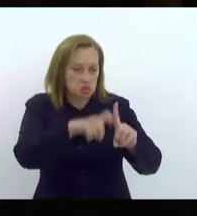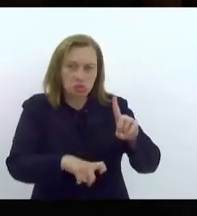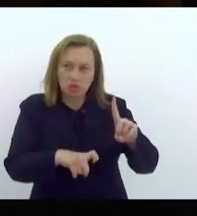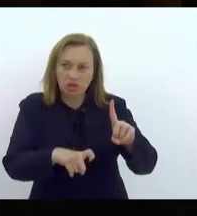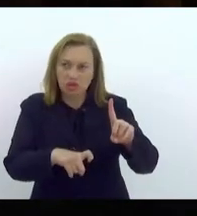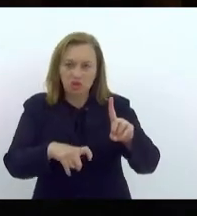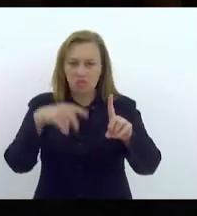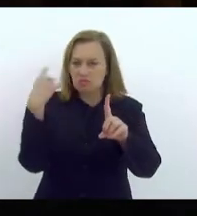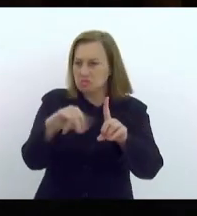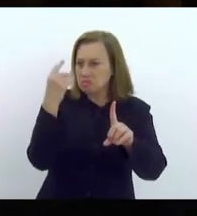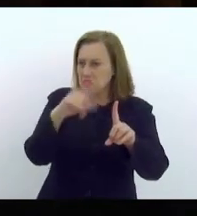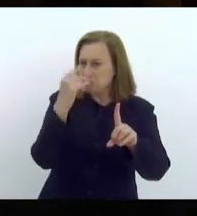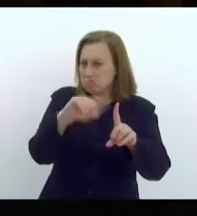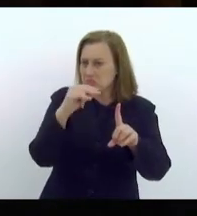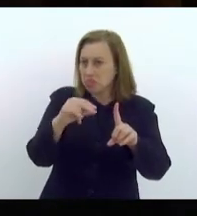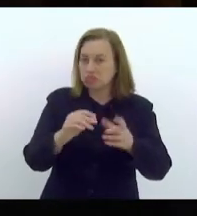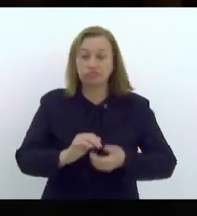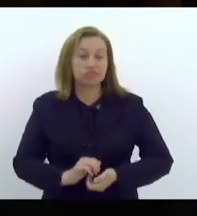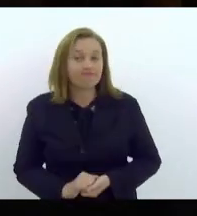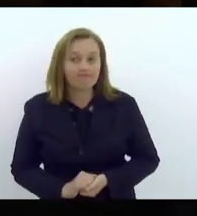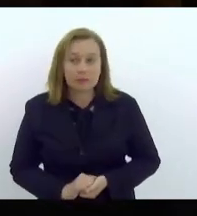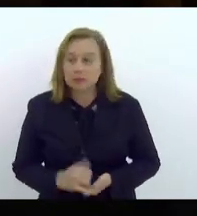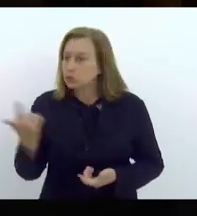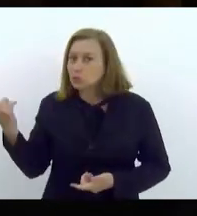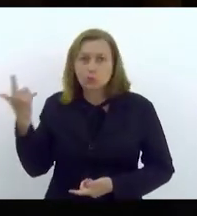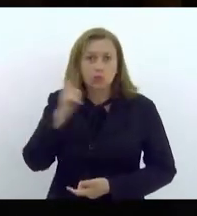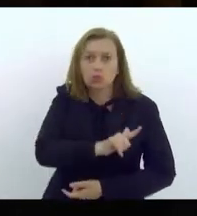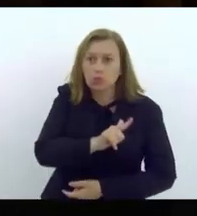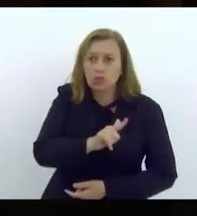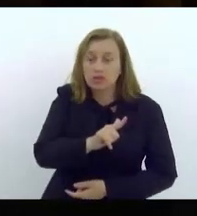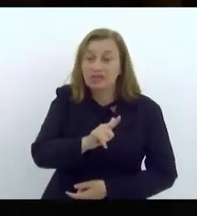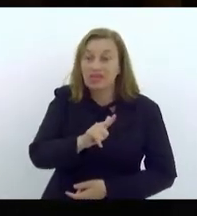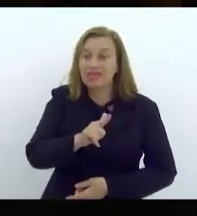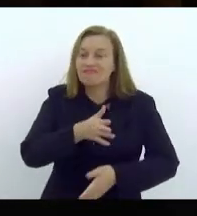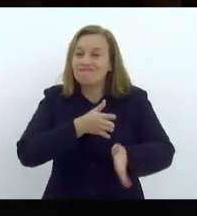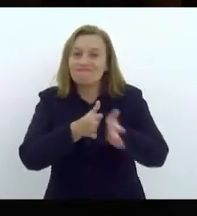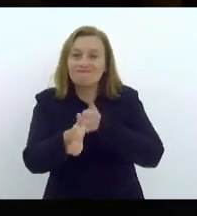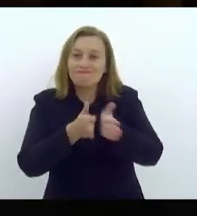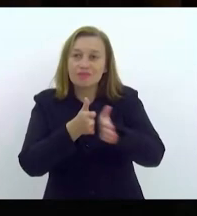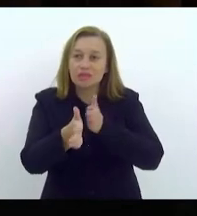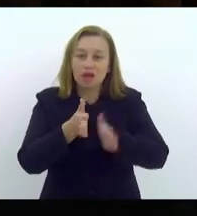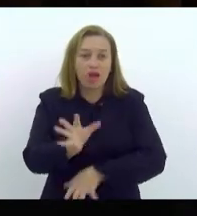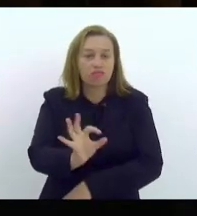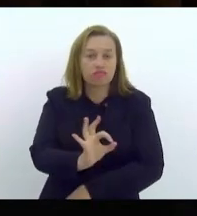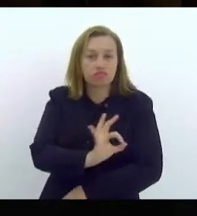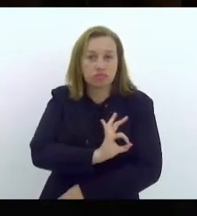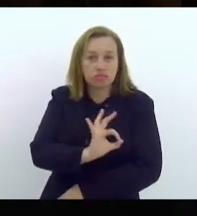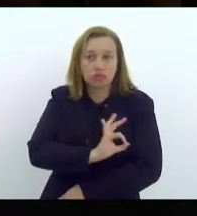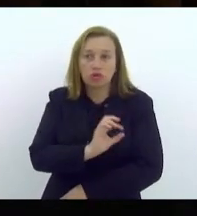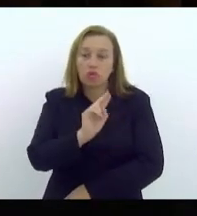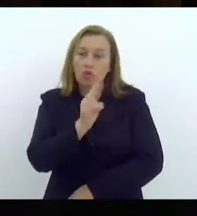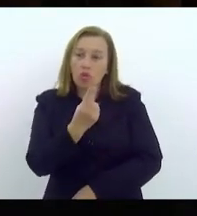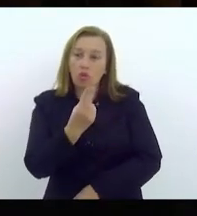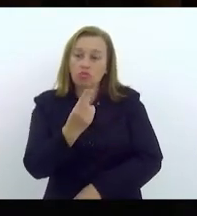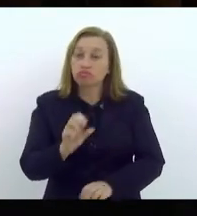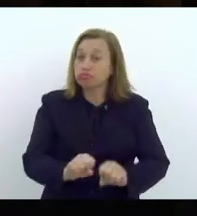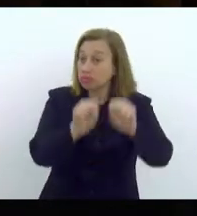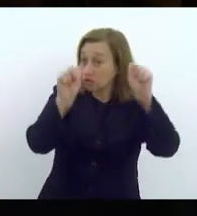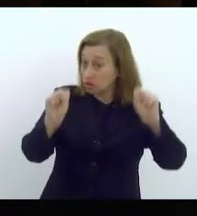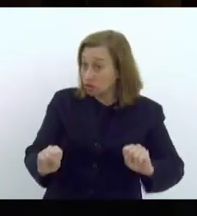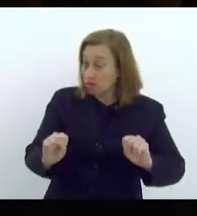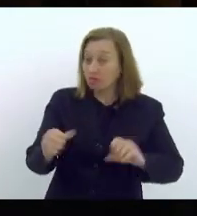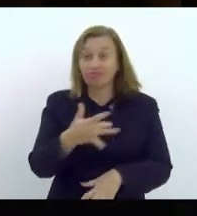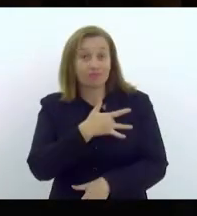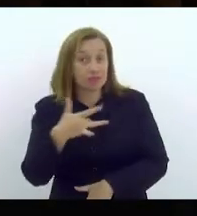violentadas e elas sequer conseguem acessar a polícia ou ao sistema de